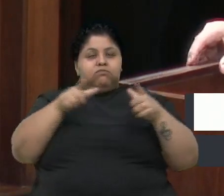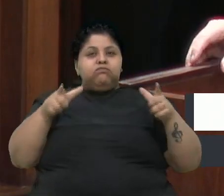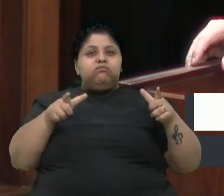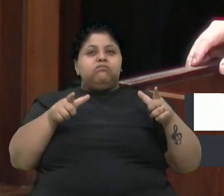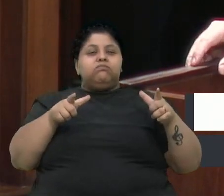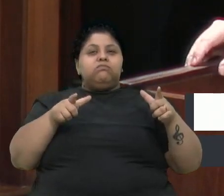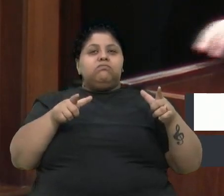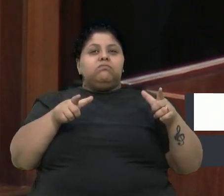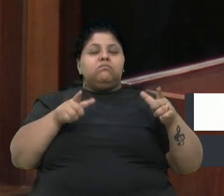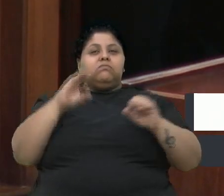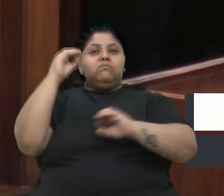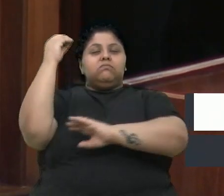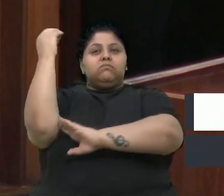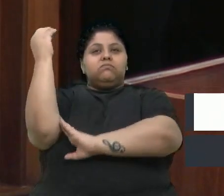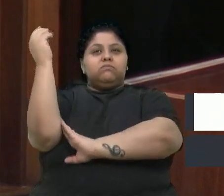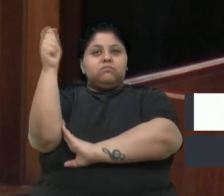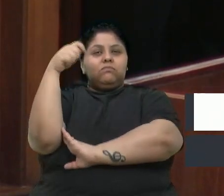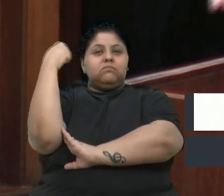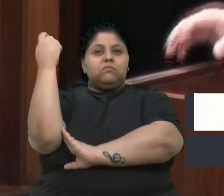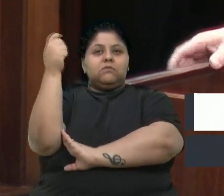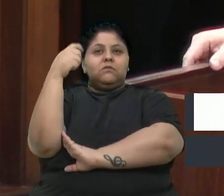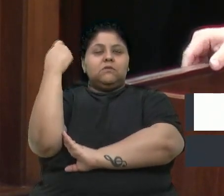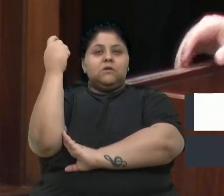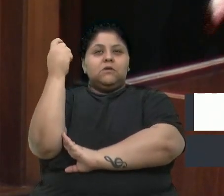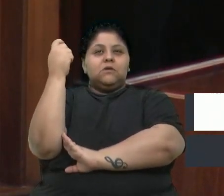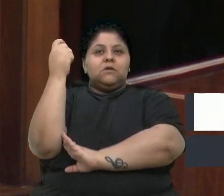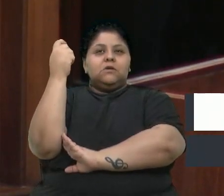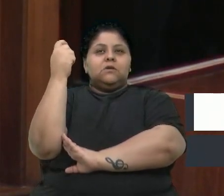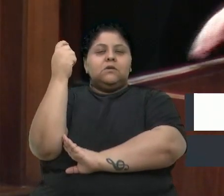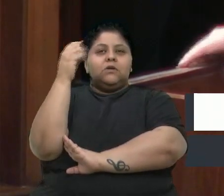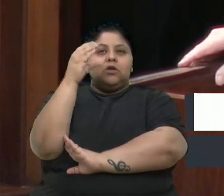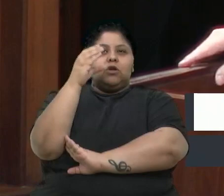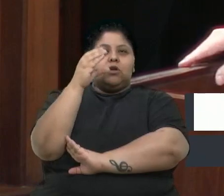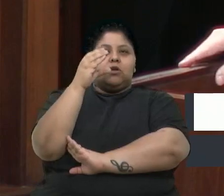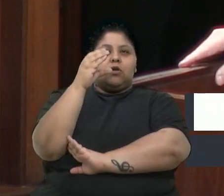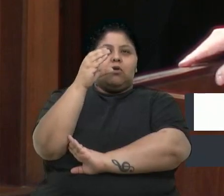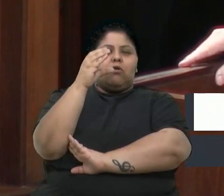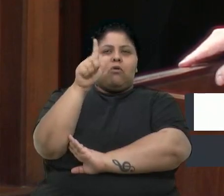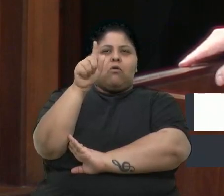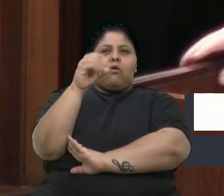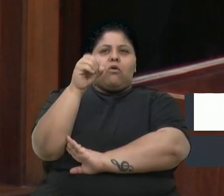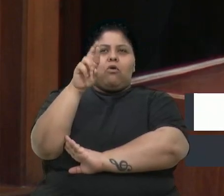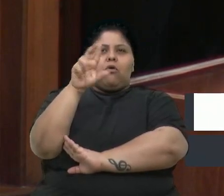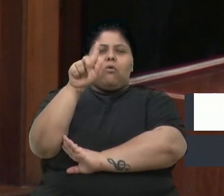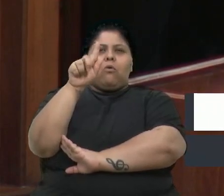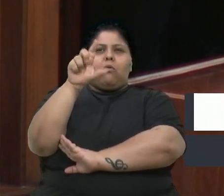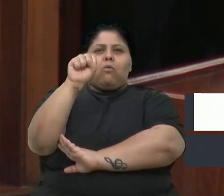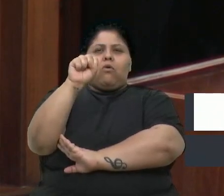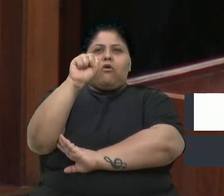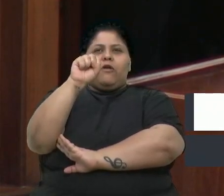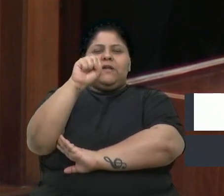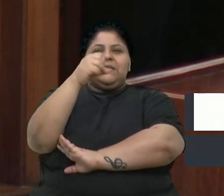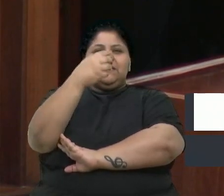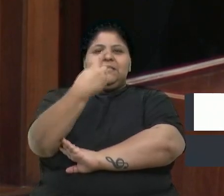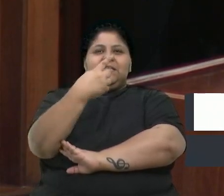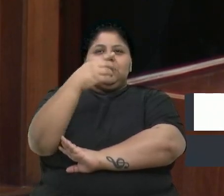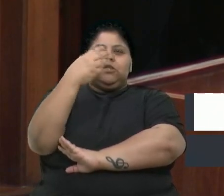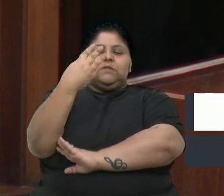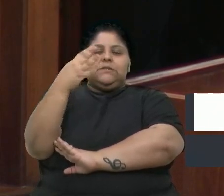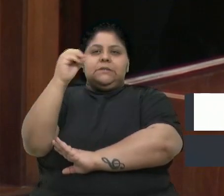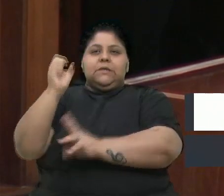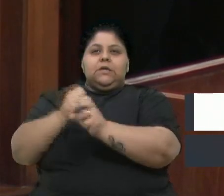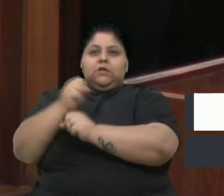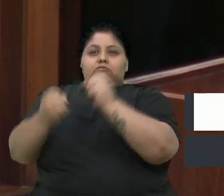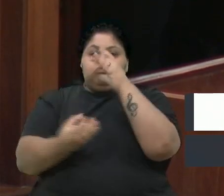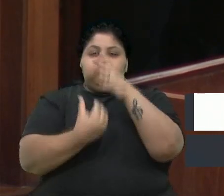do Rio Grande do Sul, o GORGS, pelos seus 130 anos de fundação. O Grande